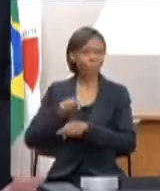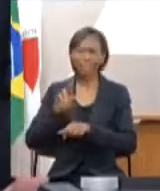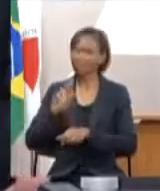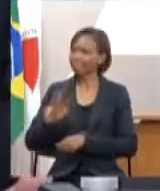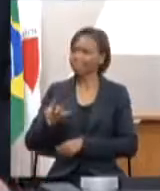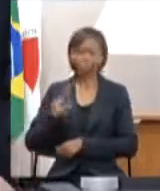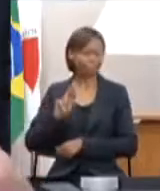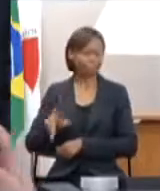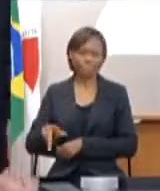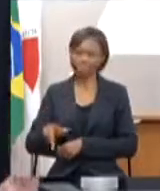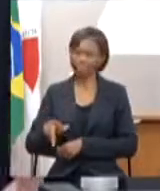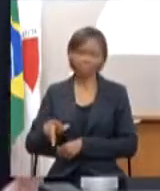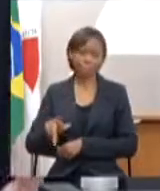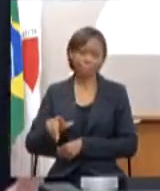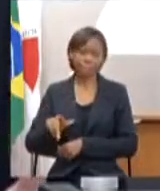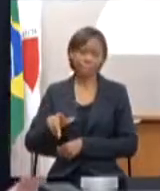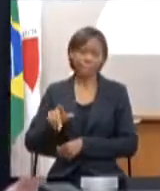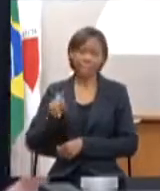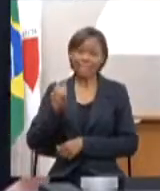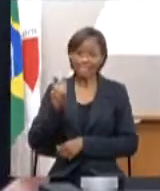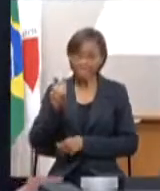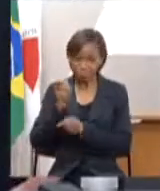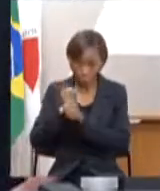após cinco anos